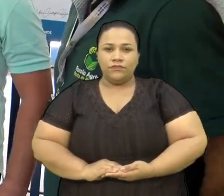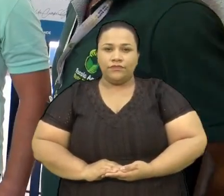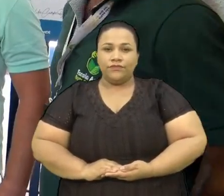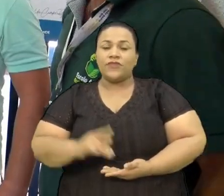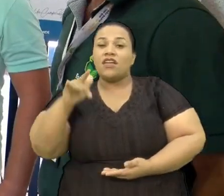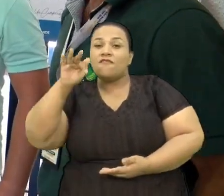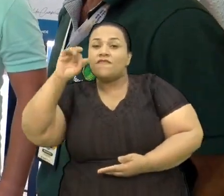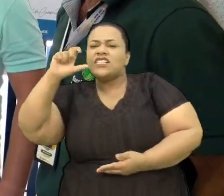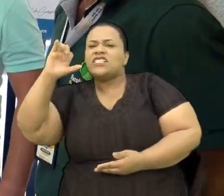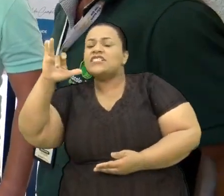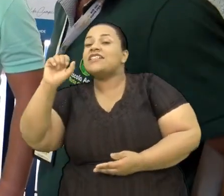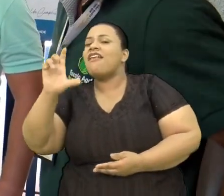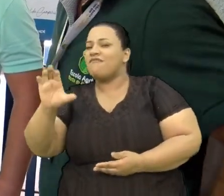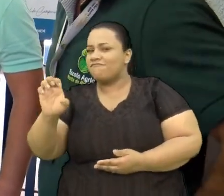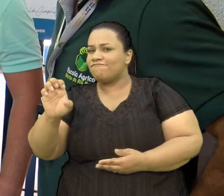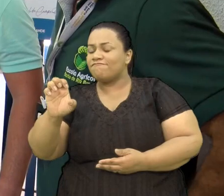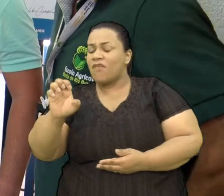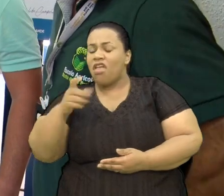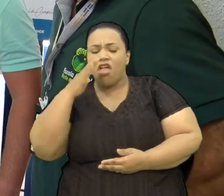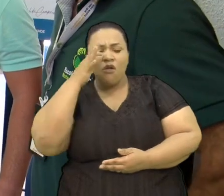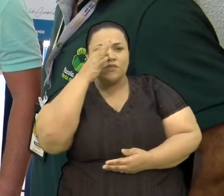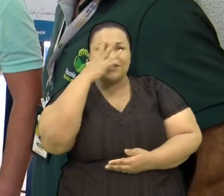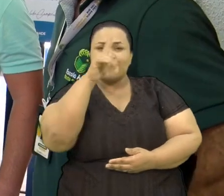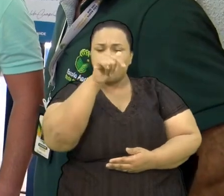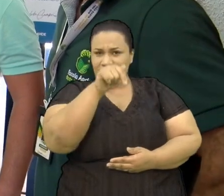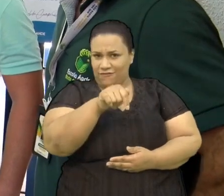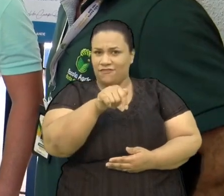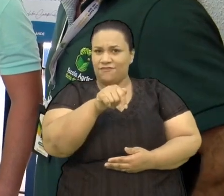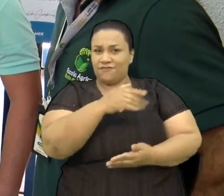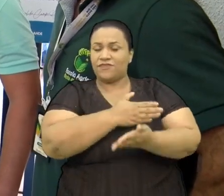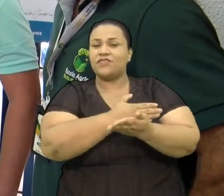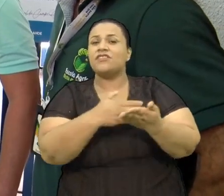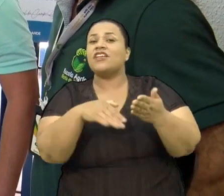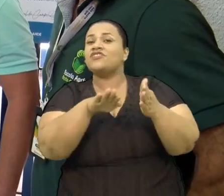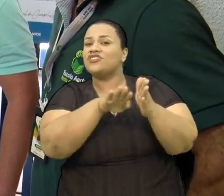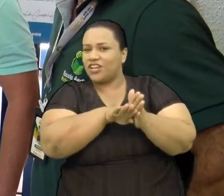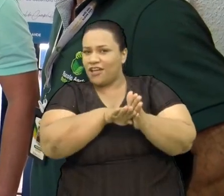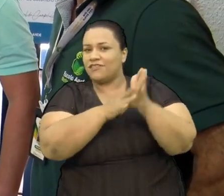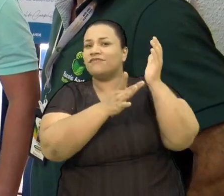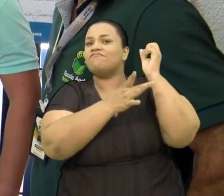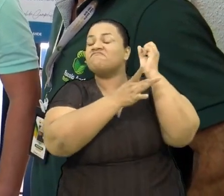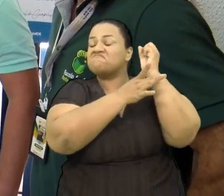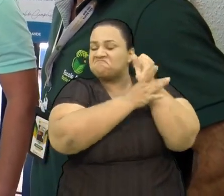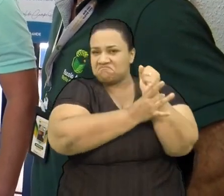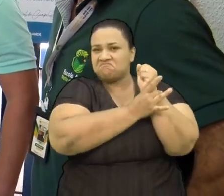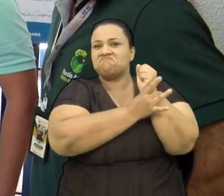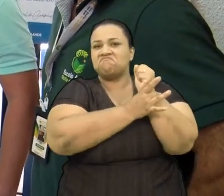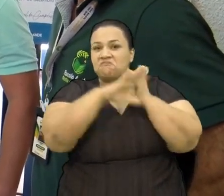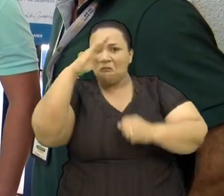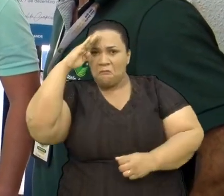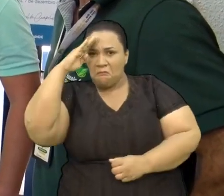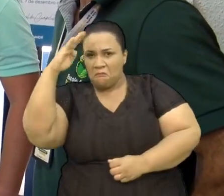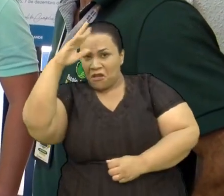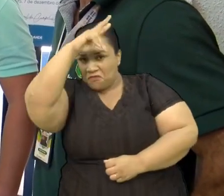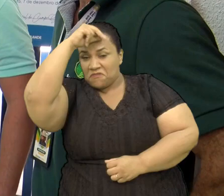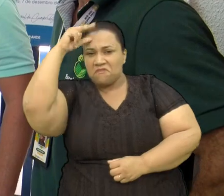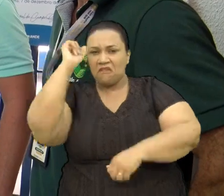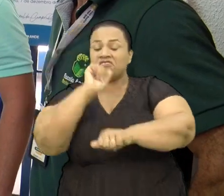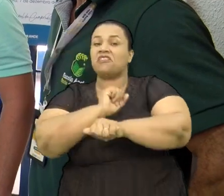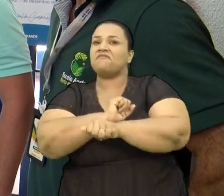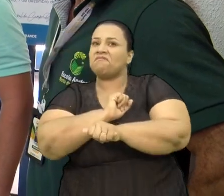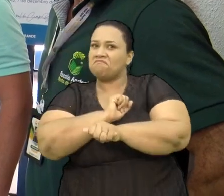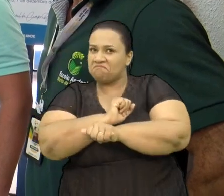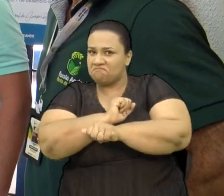Francisley, a primeira coisa que eu observei aqui na escola É a questão da segurança Logo na entrada, o guarda municipal estava ali de